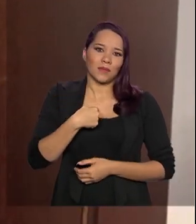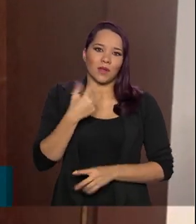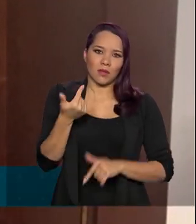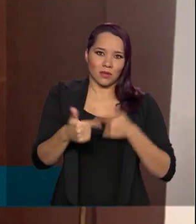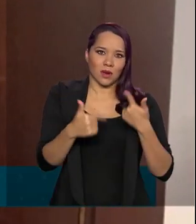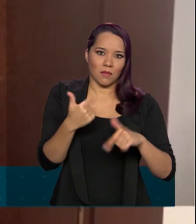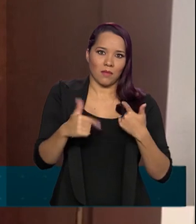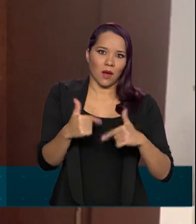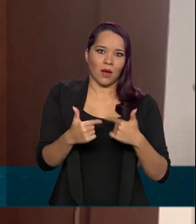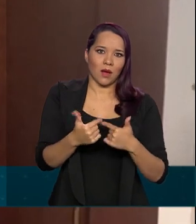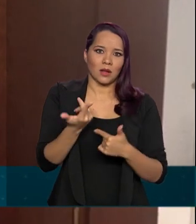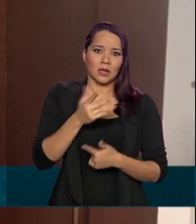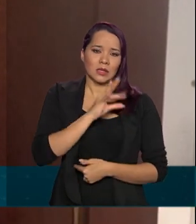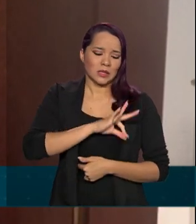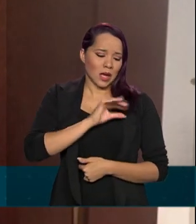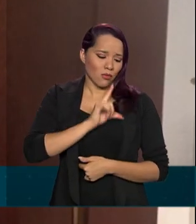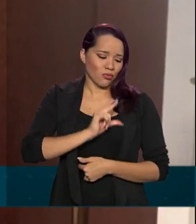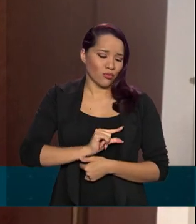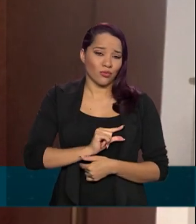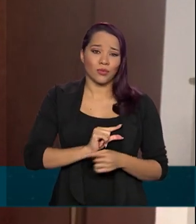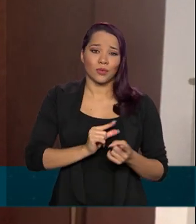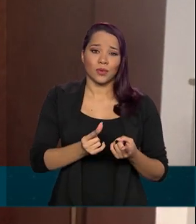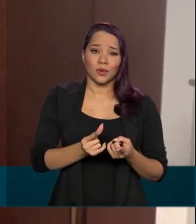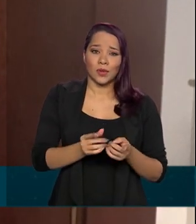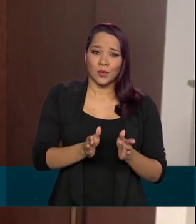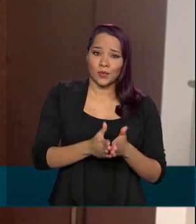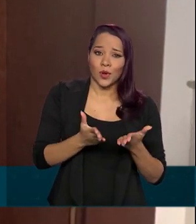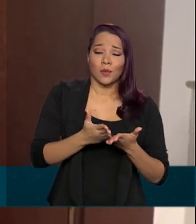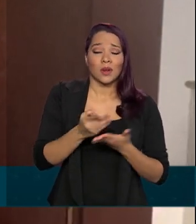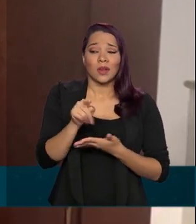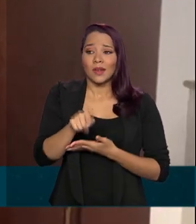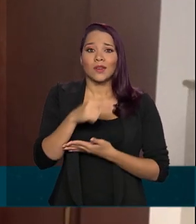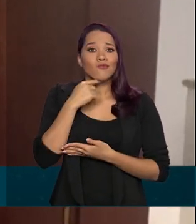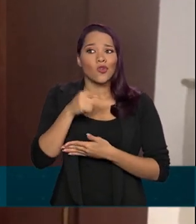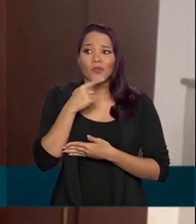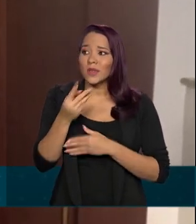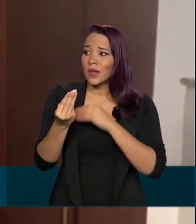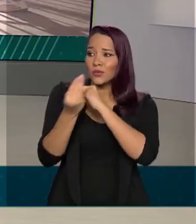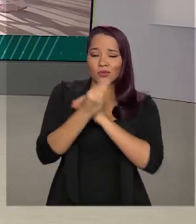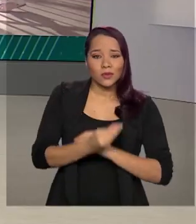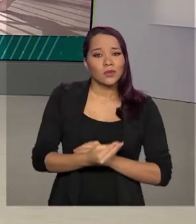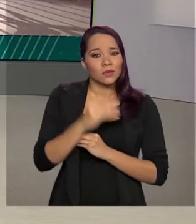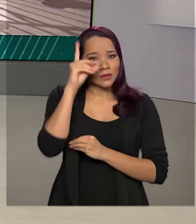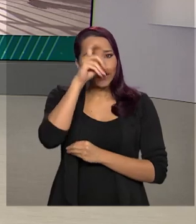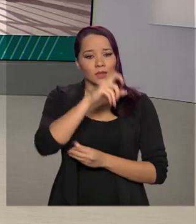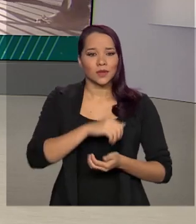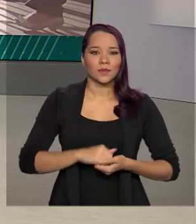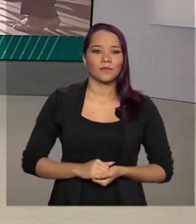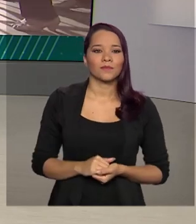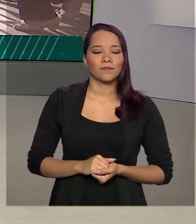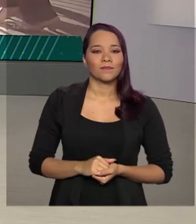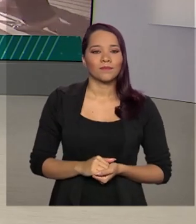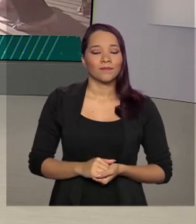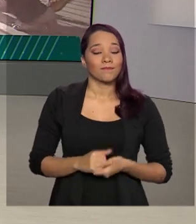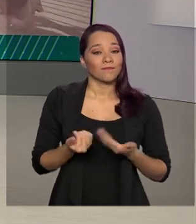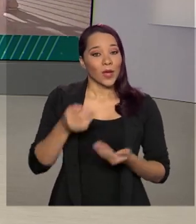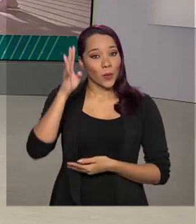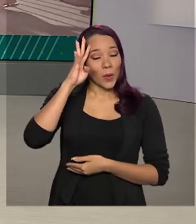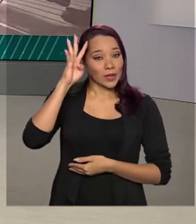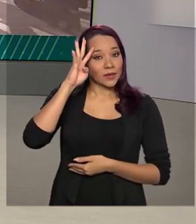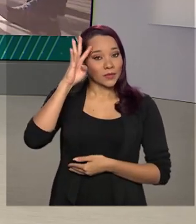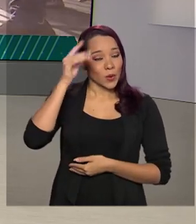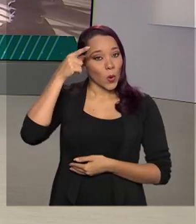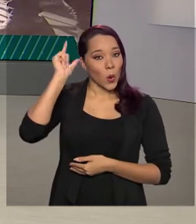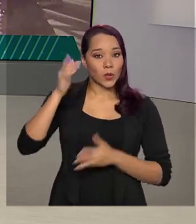trabalham com pessoas de baixa renda, e que mal estão conseguindo se sustentar. Nessa quarta-feira, ministro